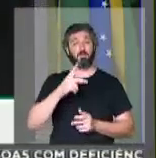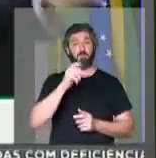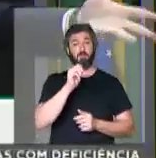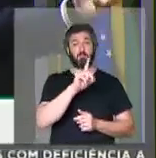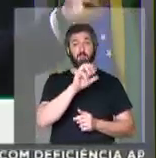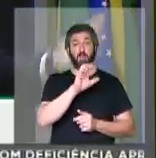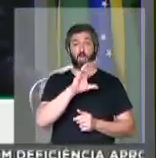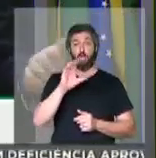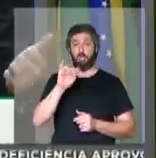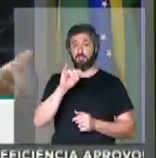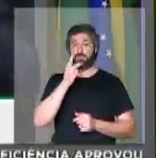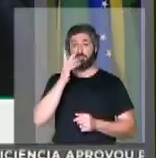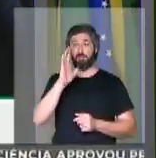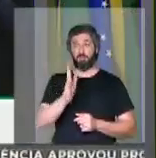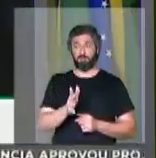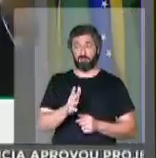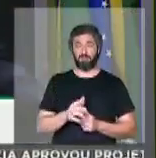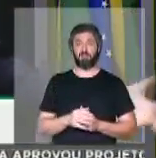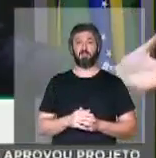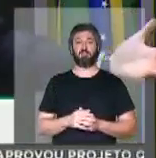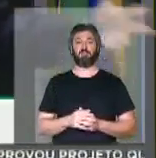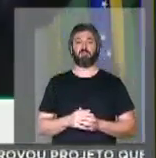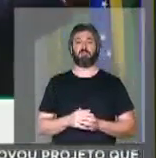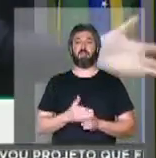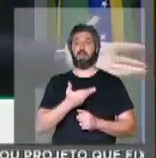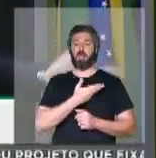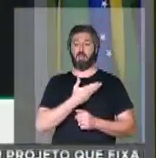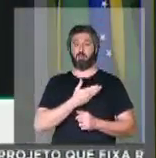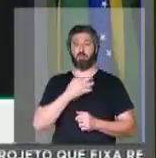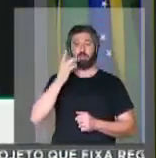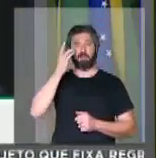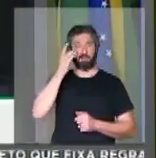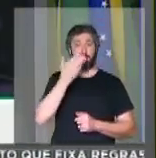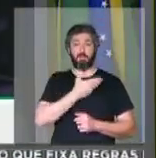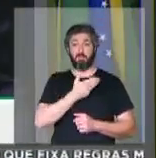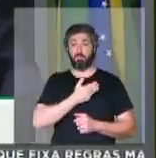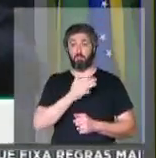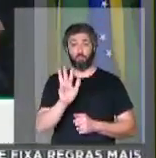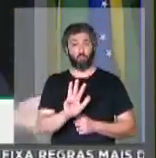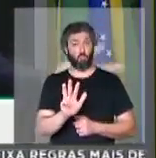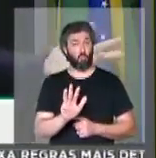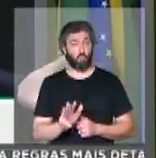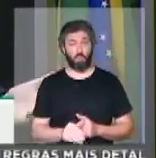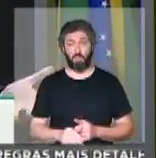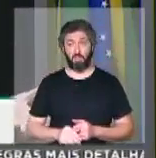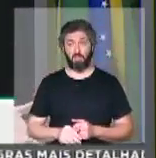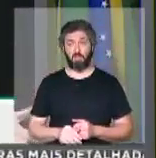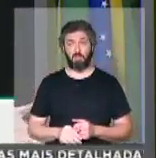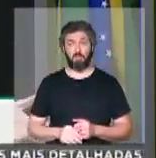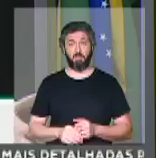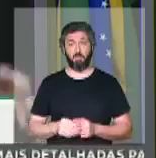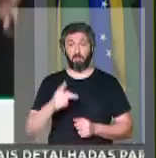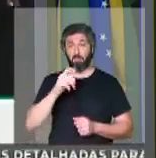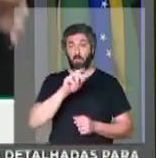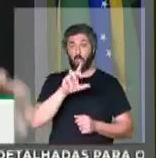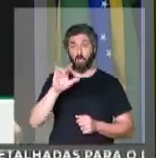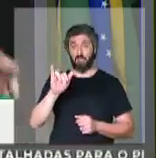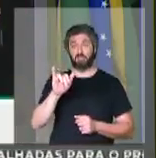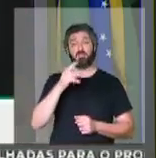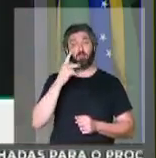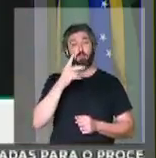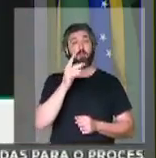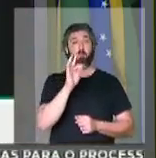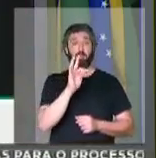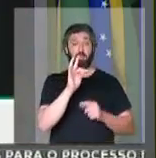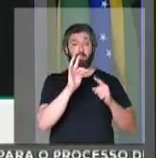ministro do PT, amigo, muito amigo de Dilma, de Lula e etc. Nas próprias palavras de Palocci, o PT